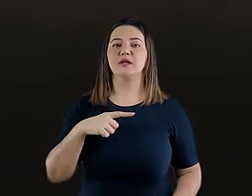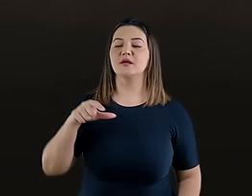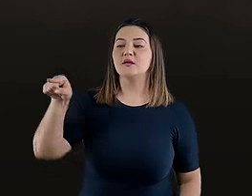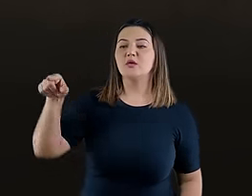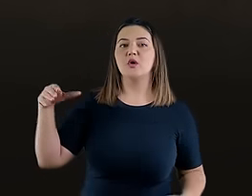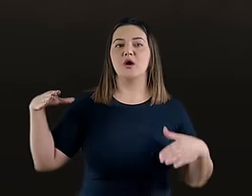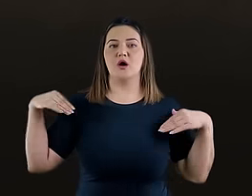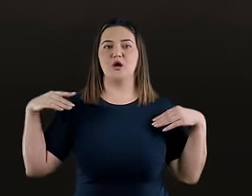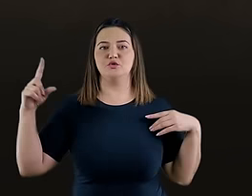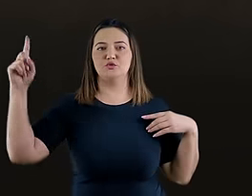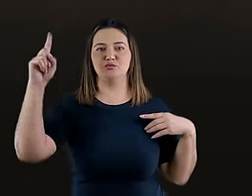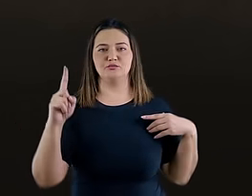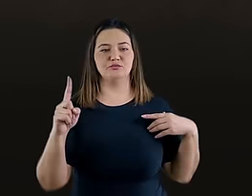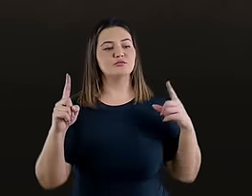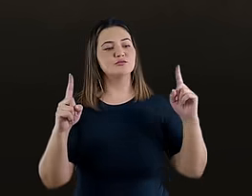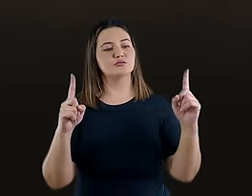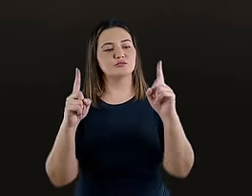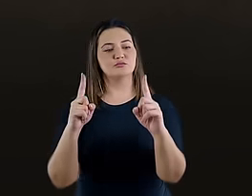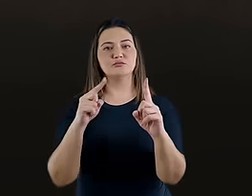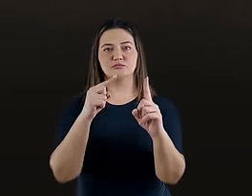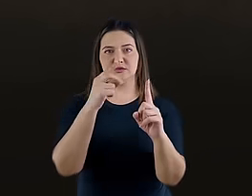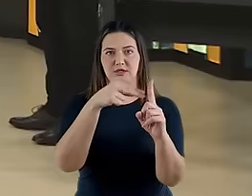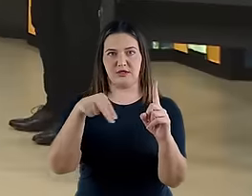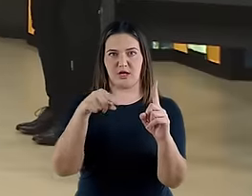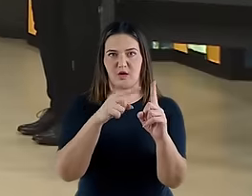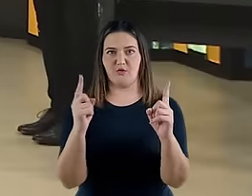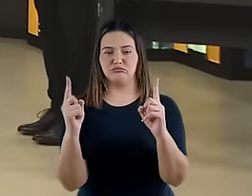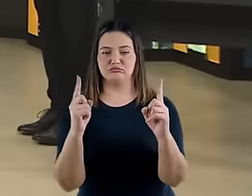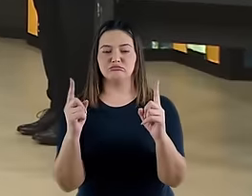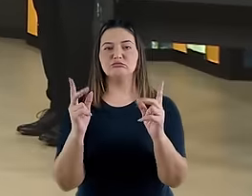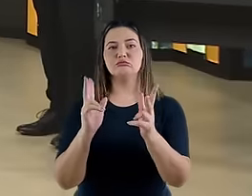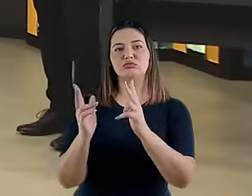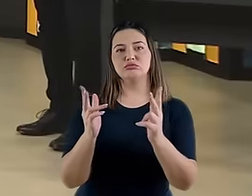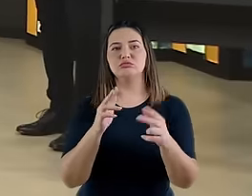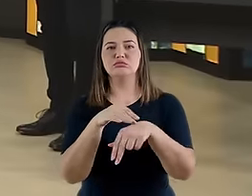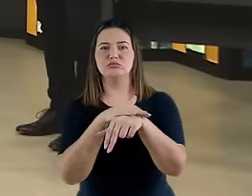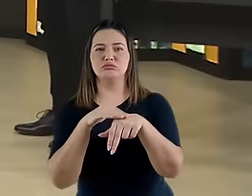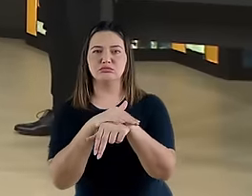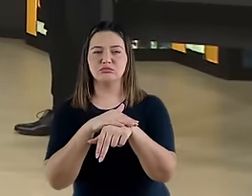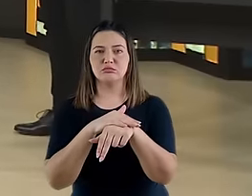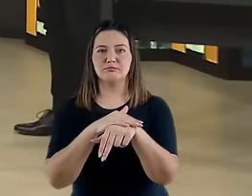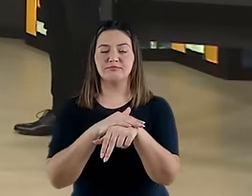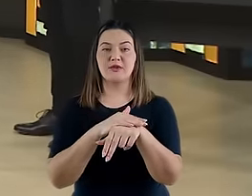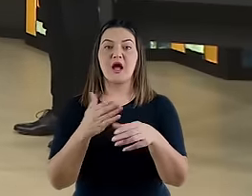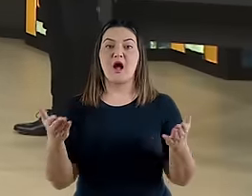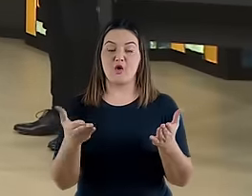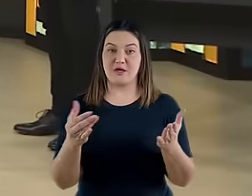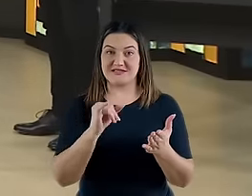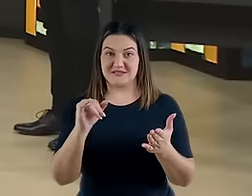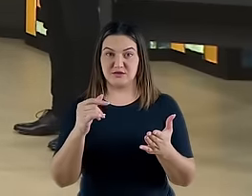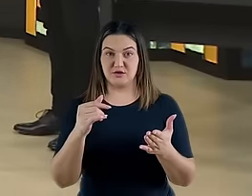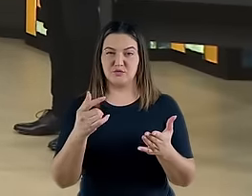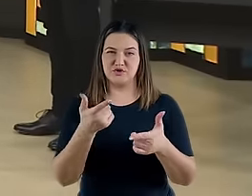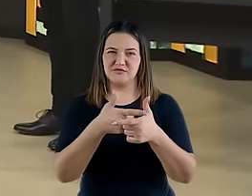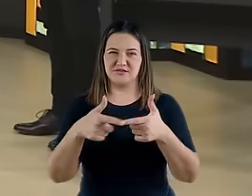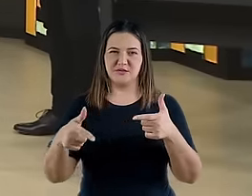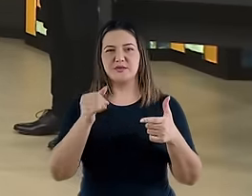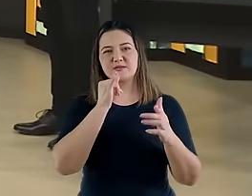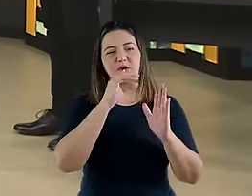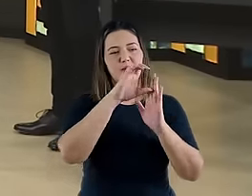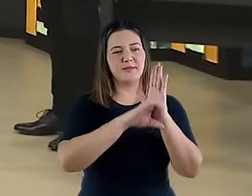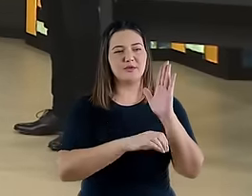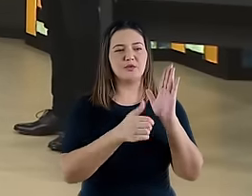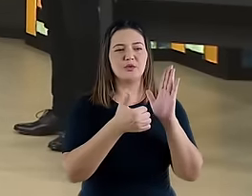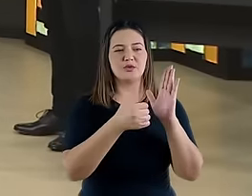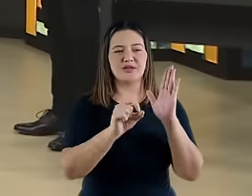que também continuam ali o seu diálogo. Se eu subdividir esta última parte aqui, de Daniel 10, 20